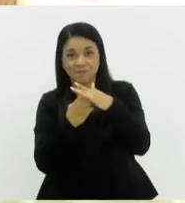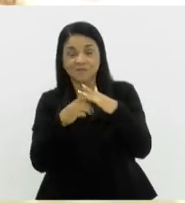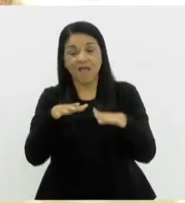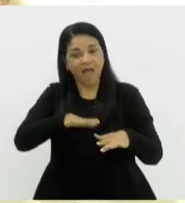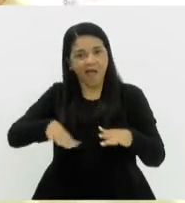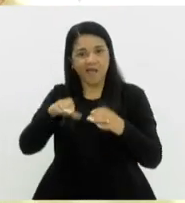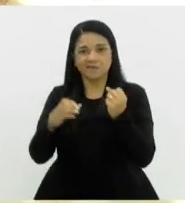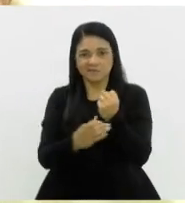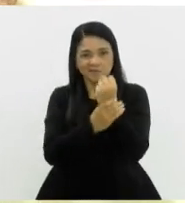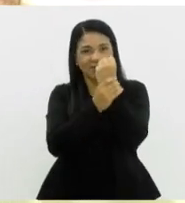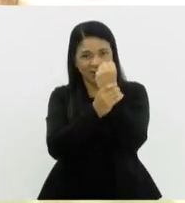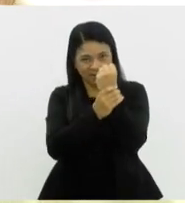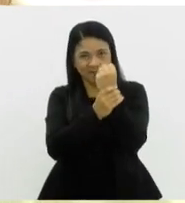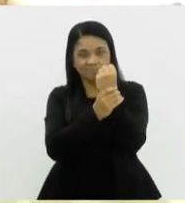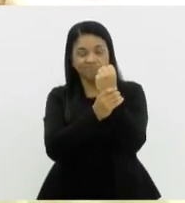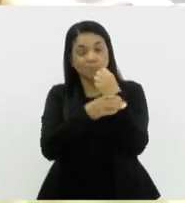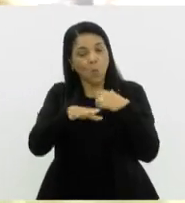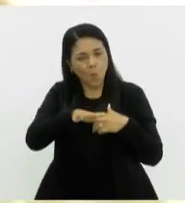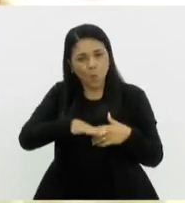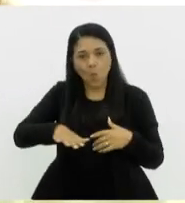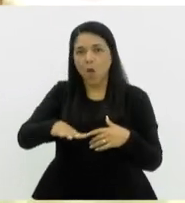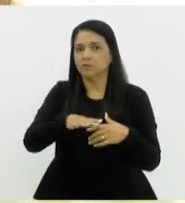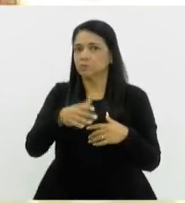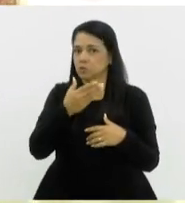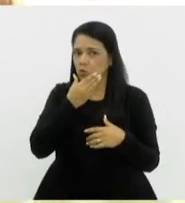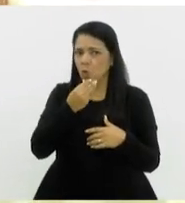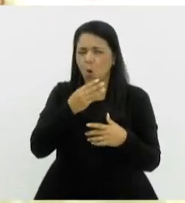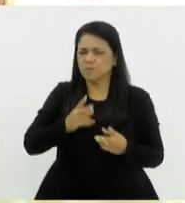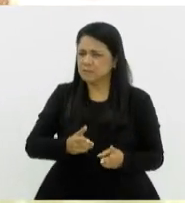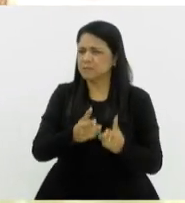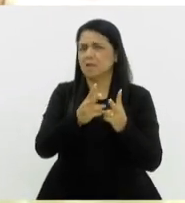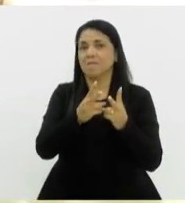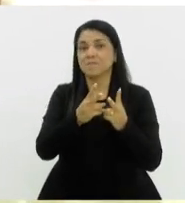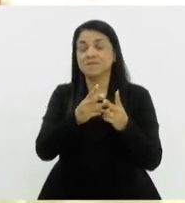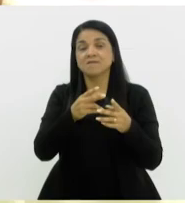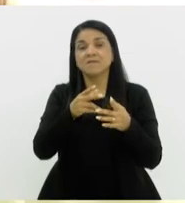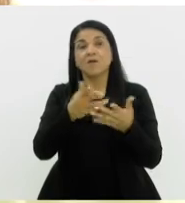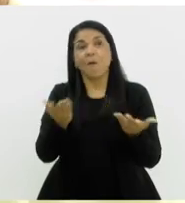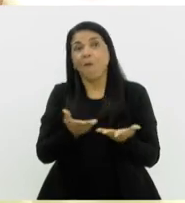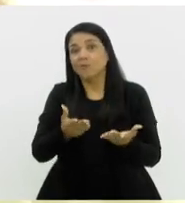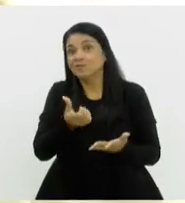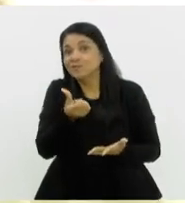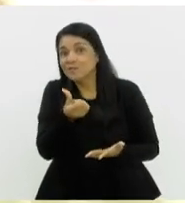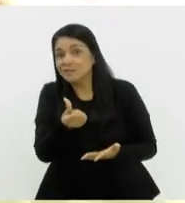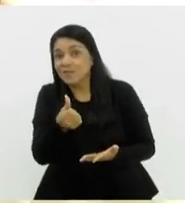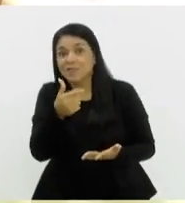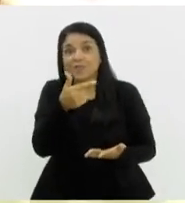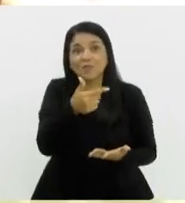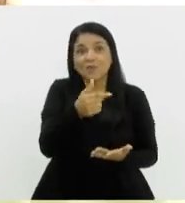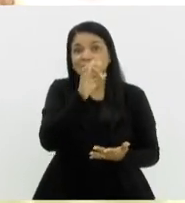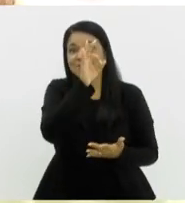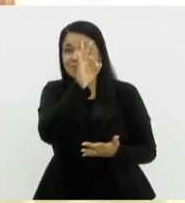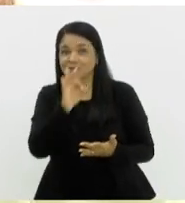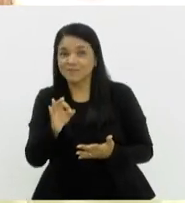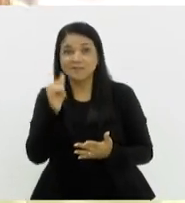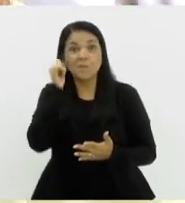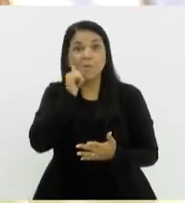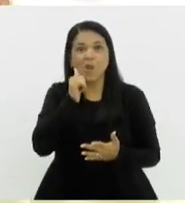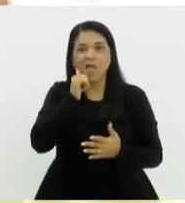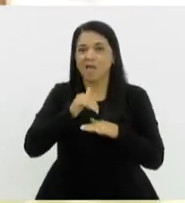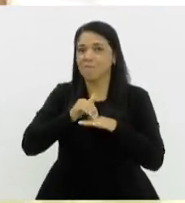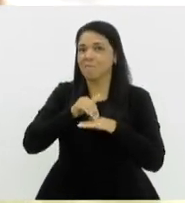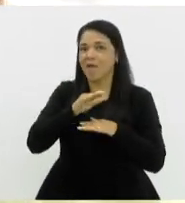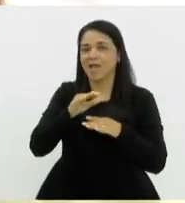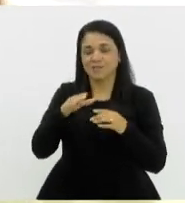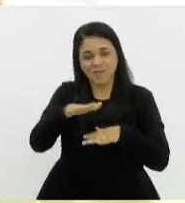especificamente, que é um ambiente super masculino em geral, a gente tem hoje 62% de mulheres justamente para